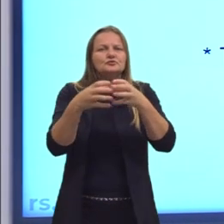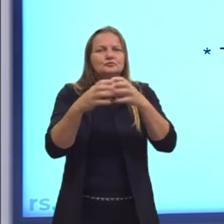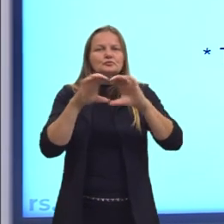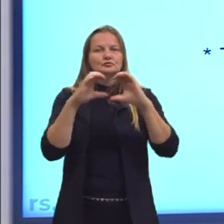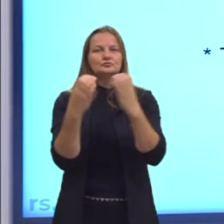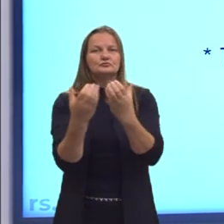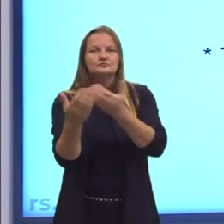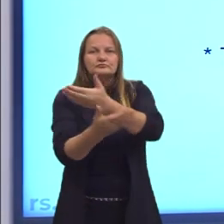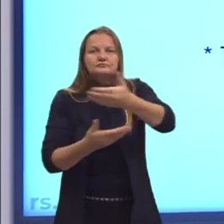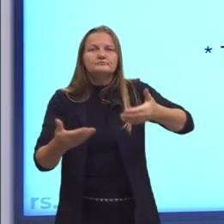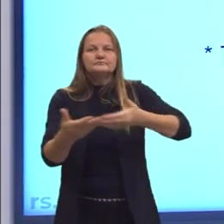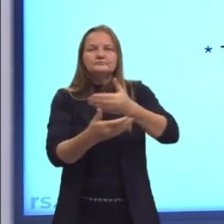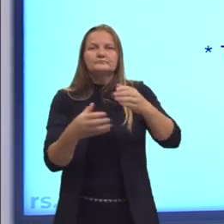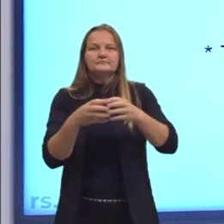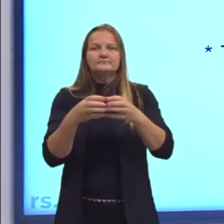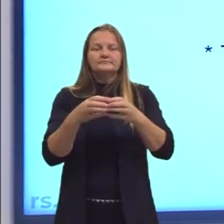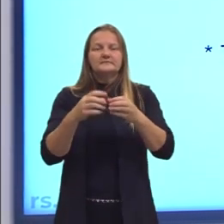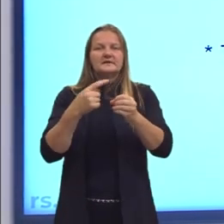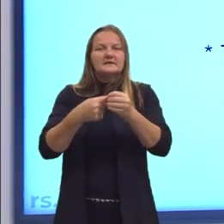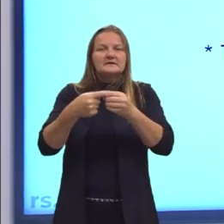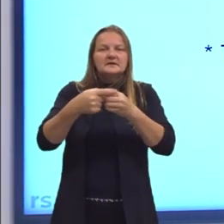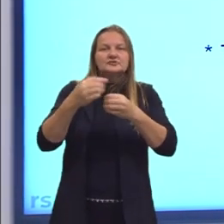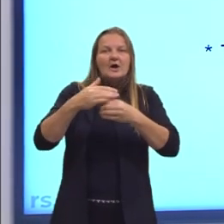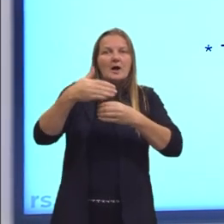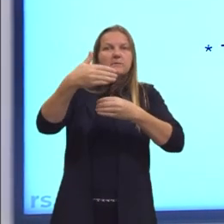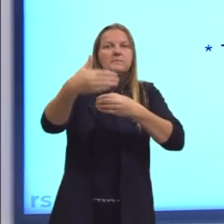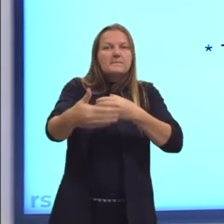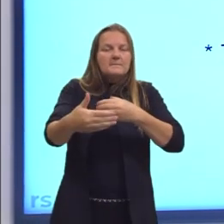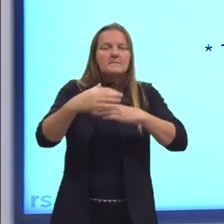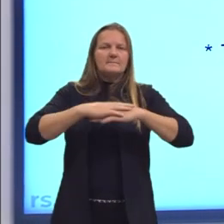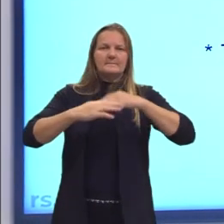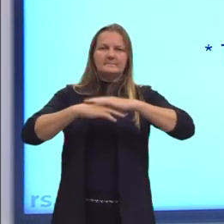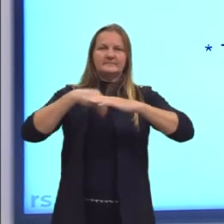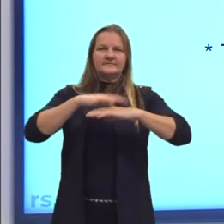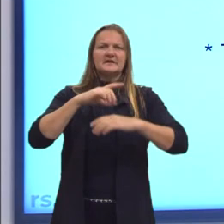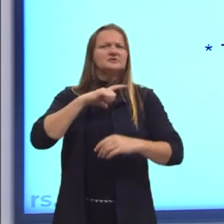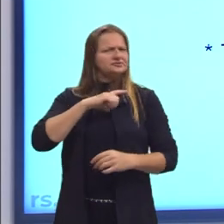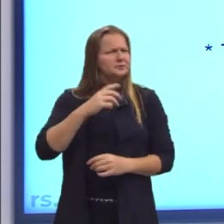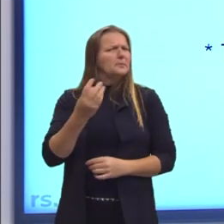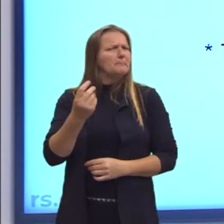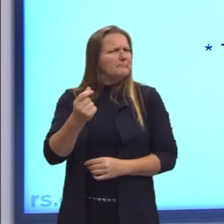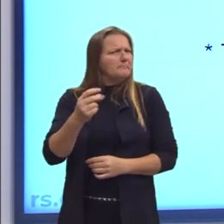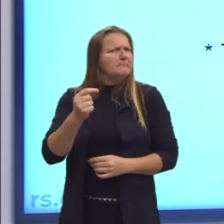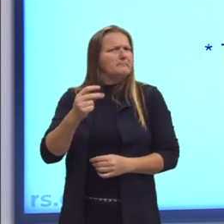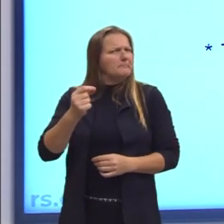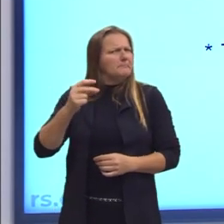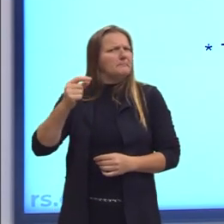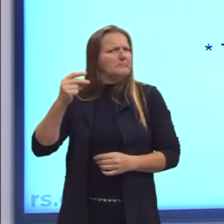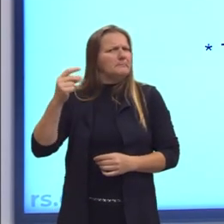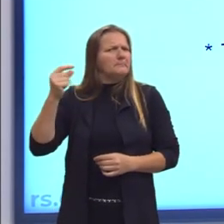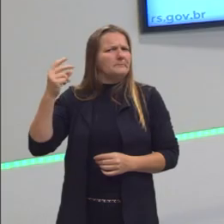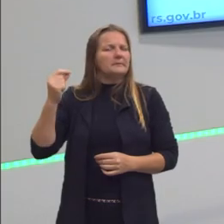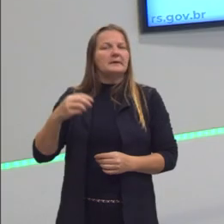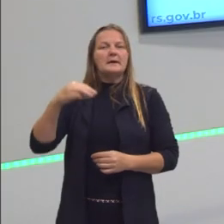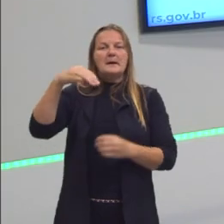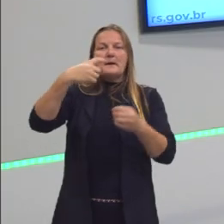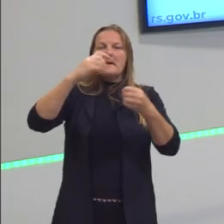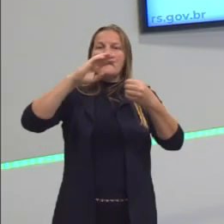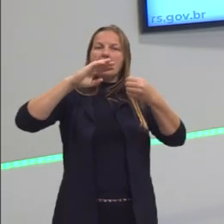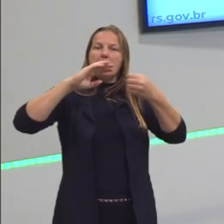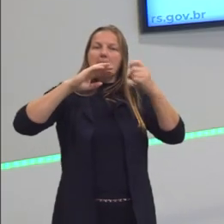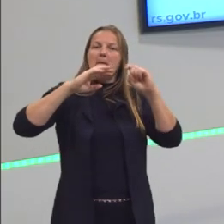aqui, além das cidades estarem se construindo, havia muito a questão dos mitos, né?